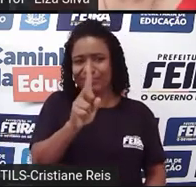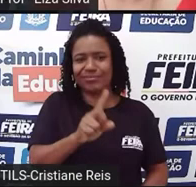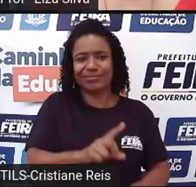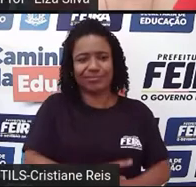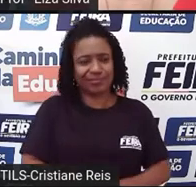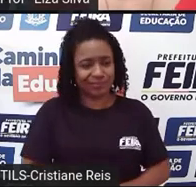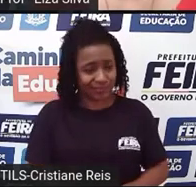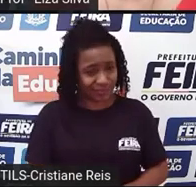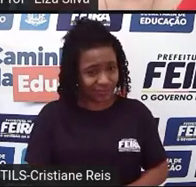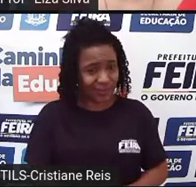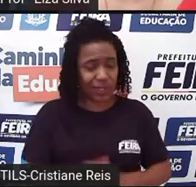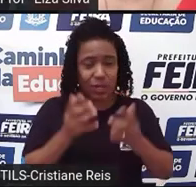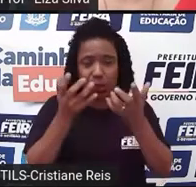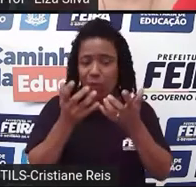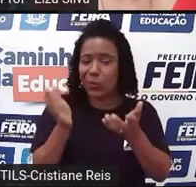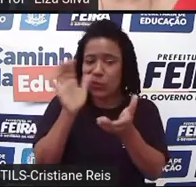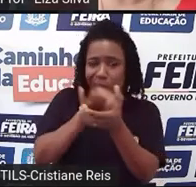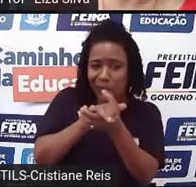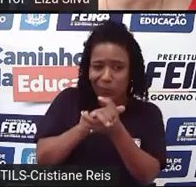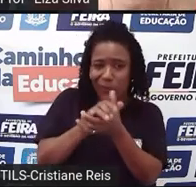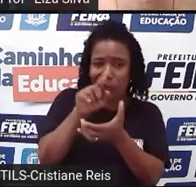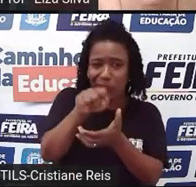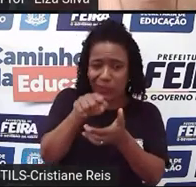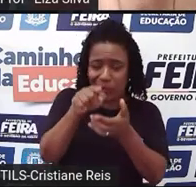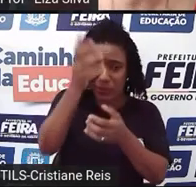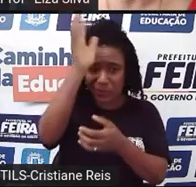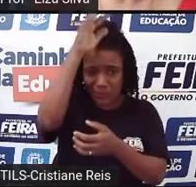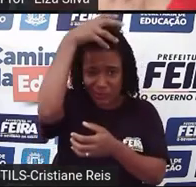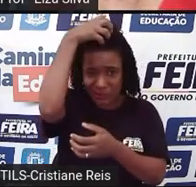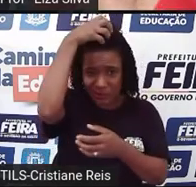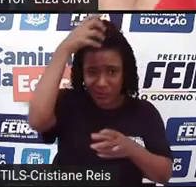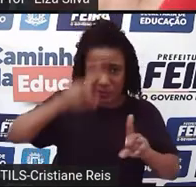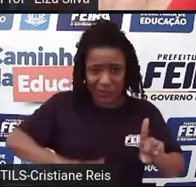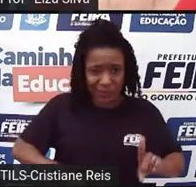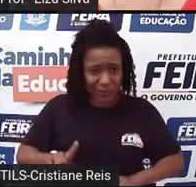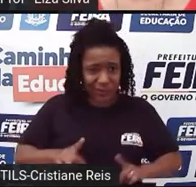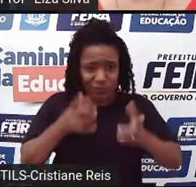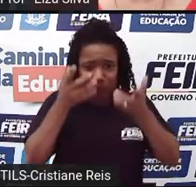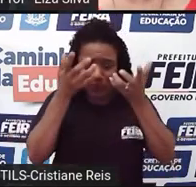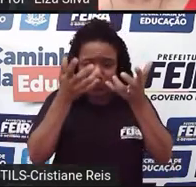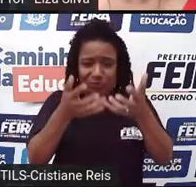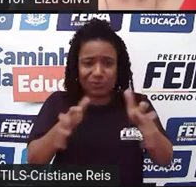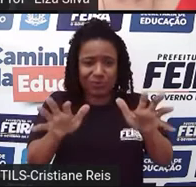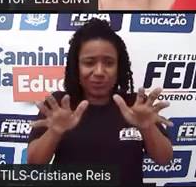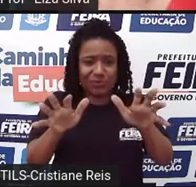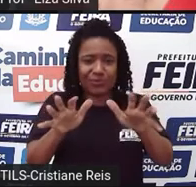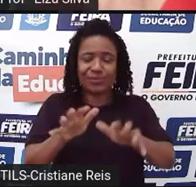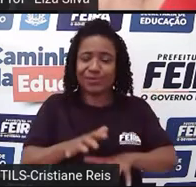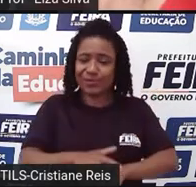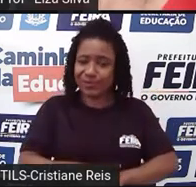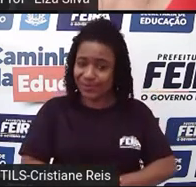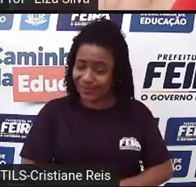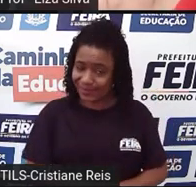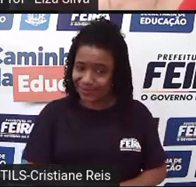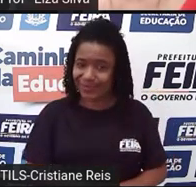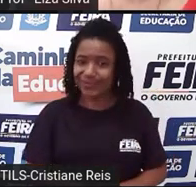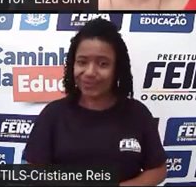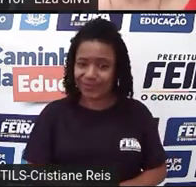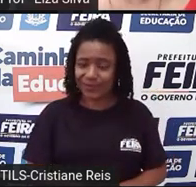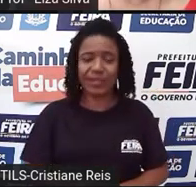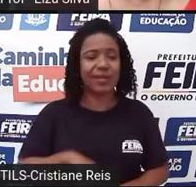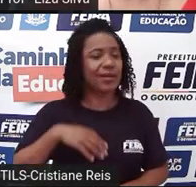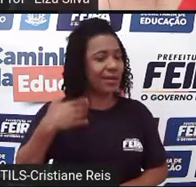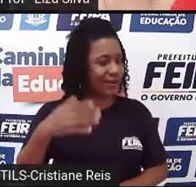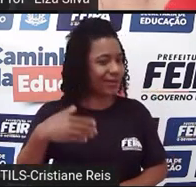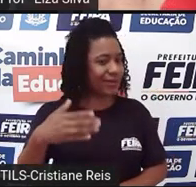se recusa a se casar com o príncipe. Next one, que é o que vai acontecer agora na sequência, depois de